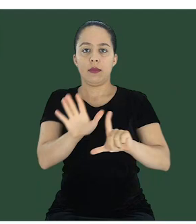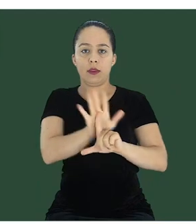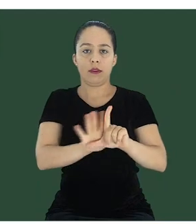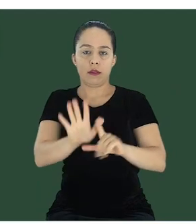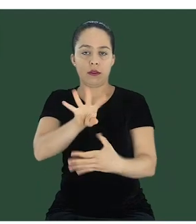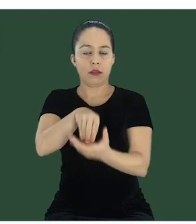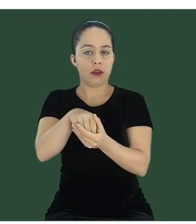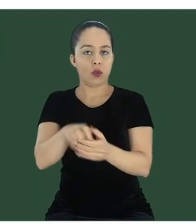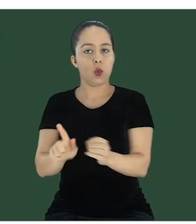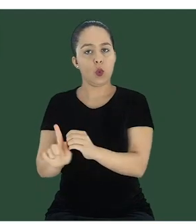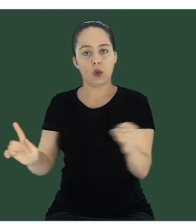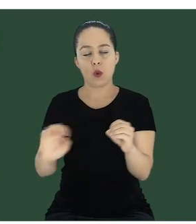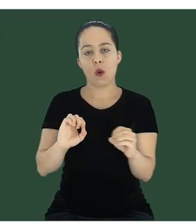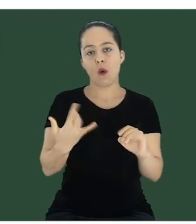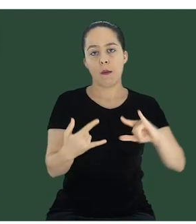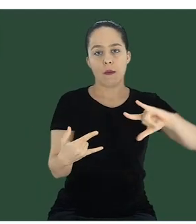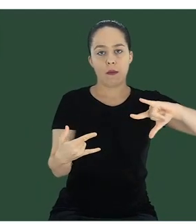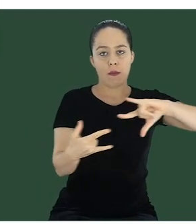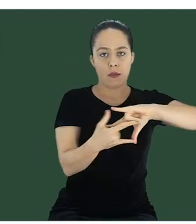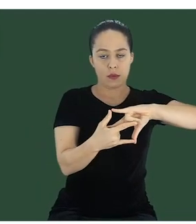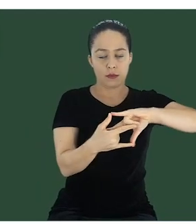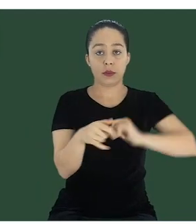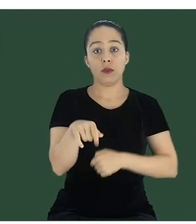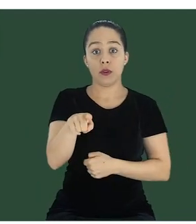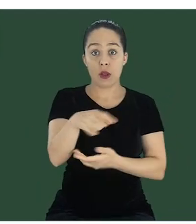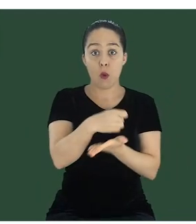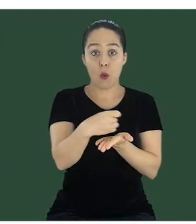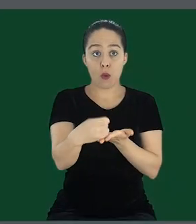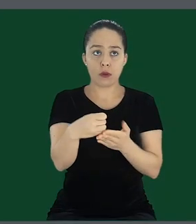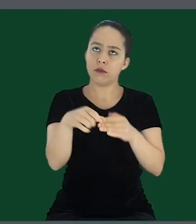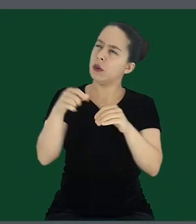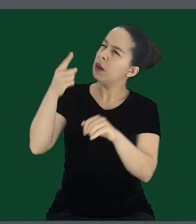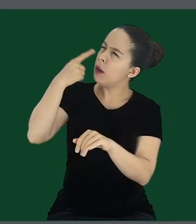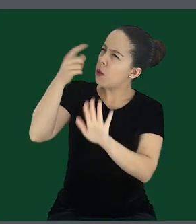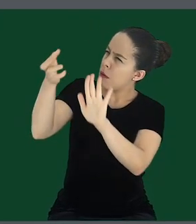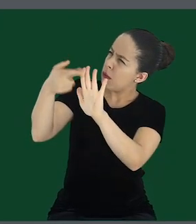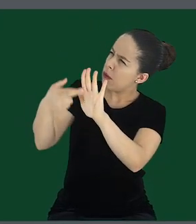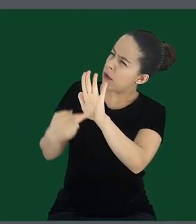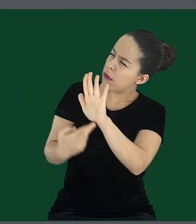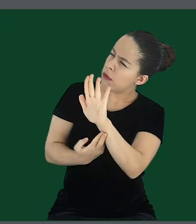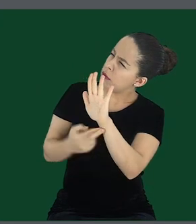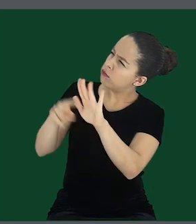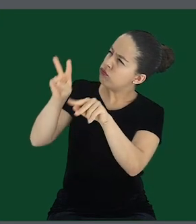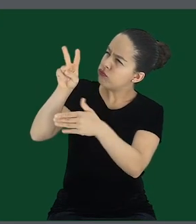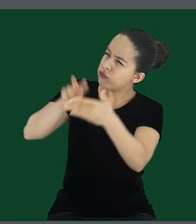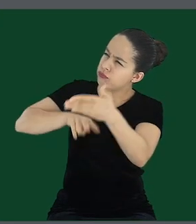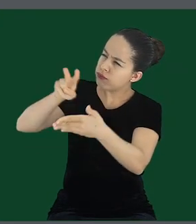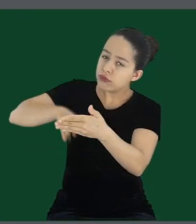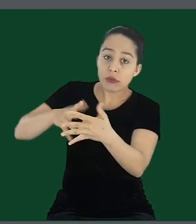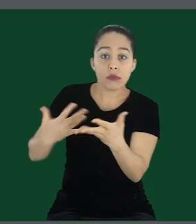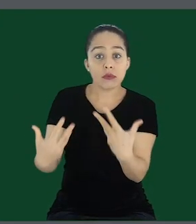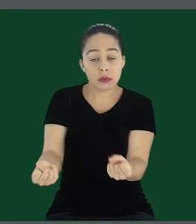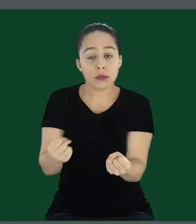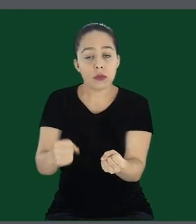ambientes disponibilizados pela Google ou Microsoft. Depois que você aceitou o contrato,